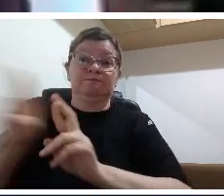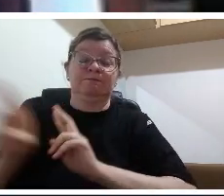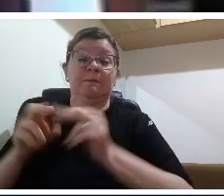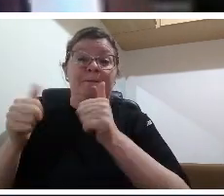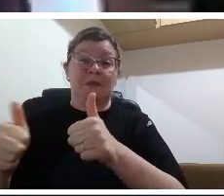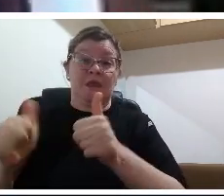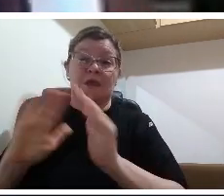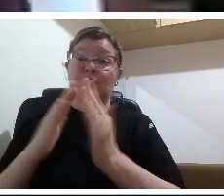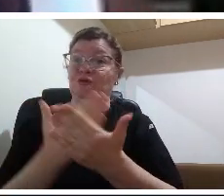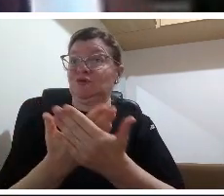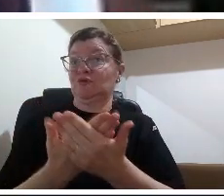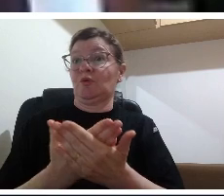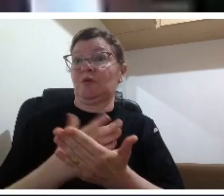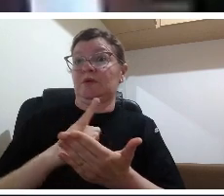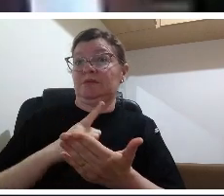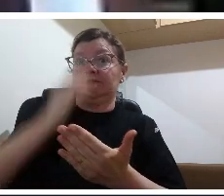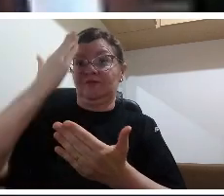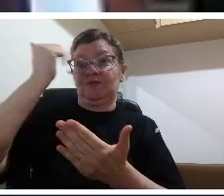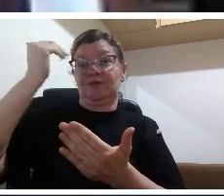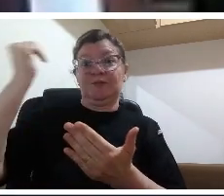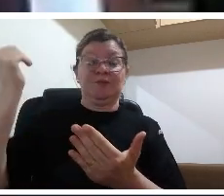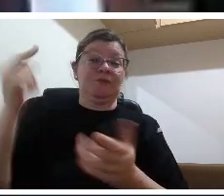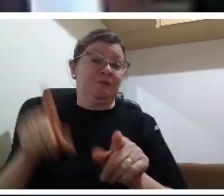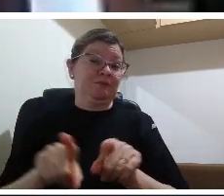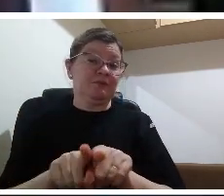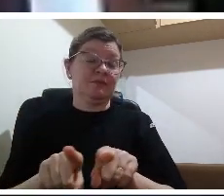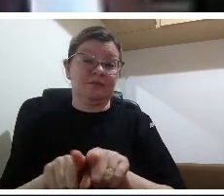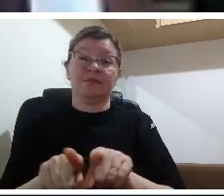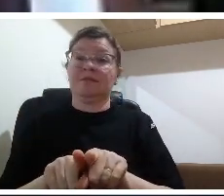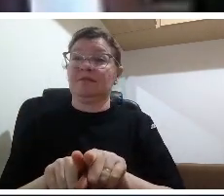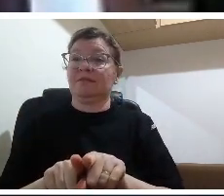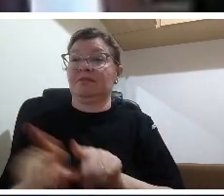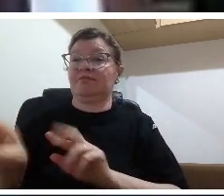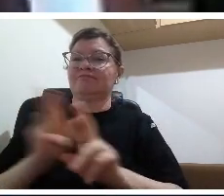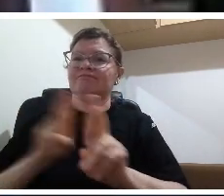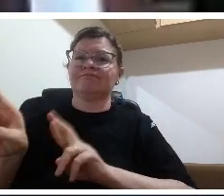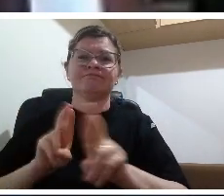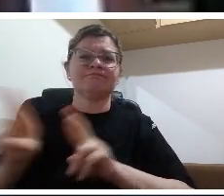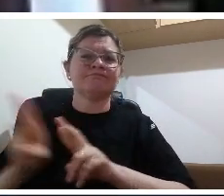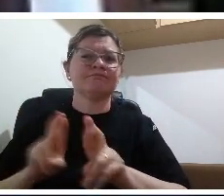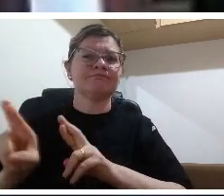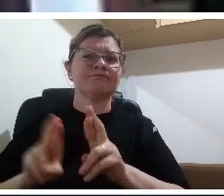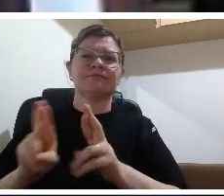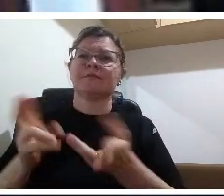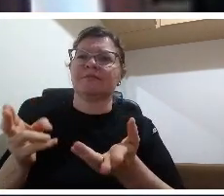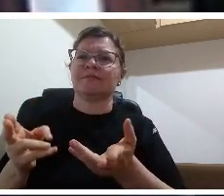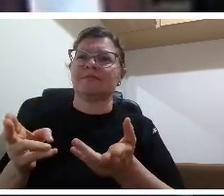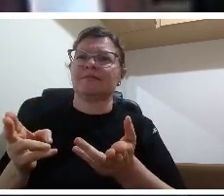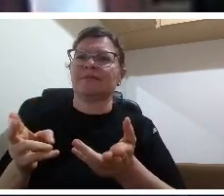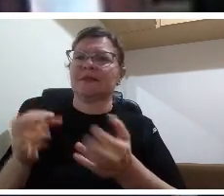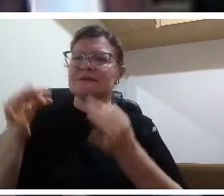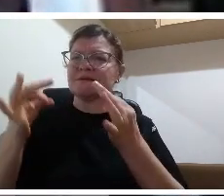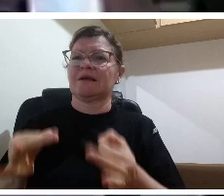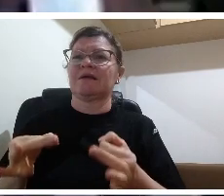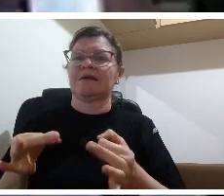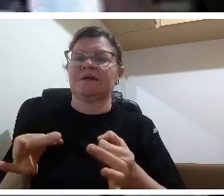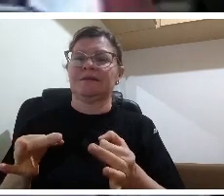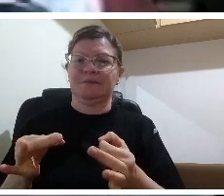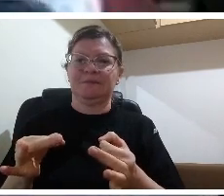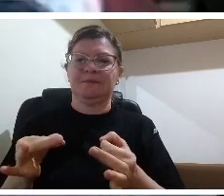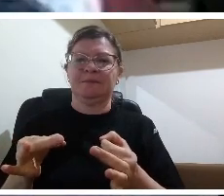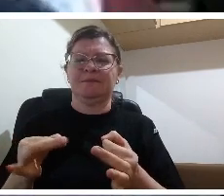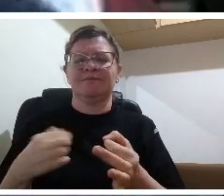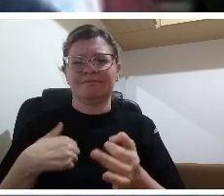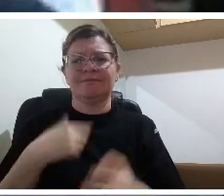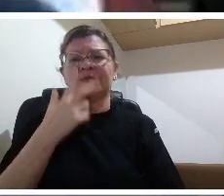que é uma necessidade sim mas ela não é a única ela tem que caminhar porque tem que ser respeitada e tem que ser teita até